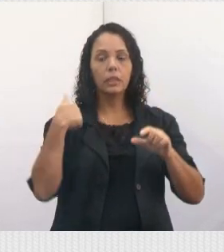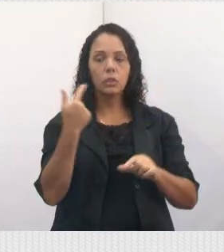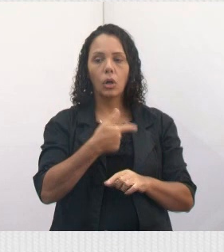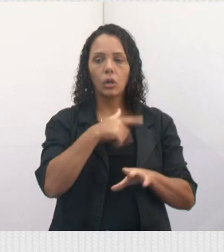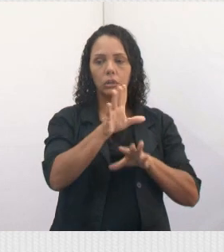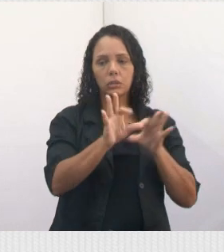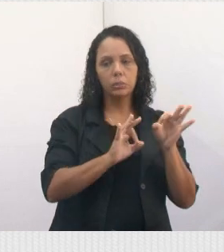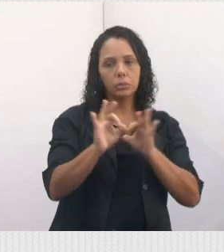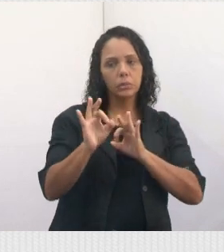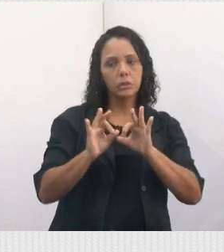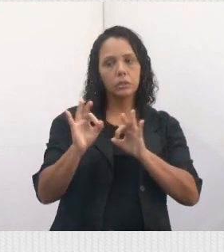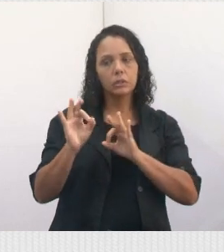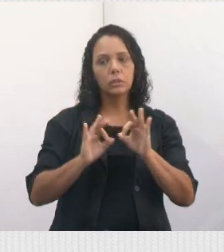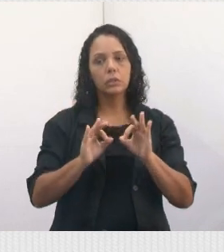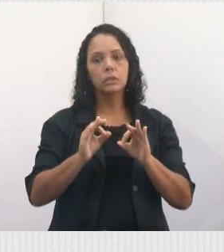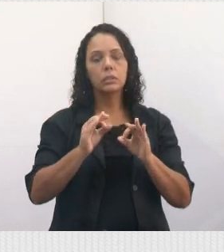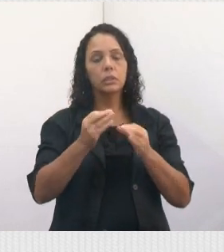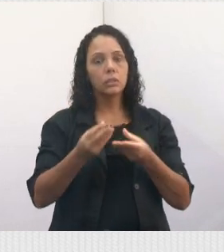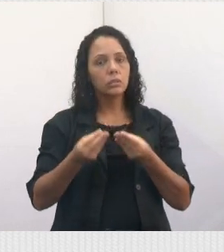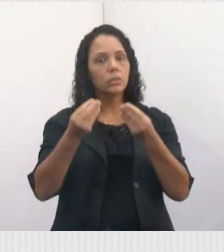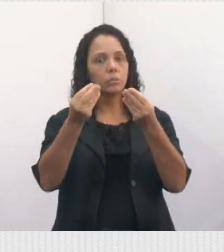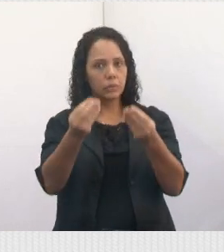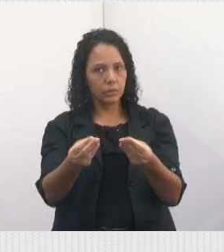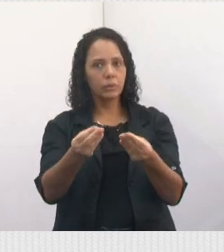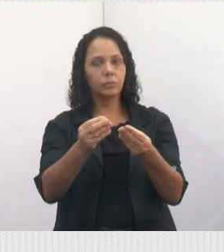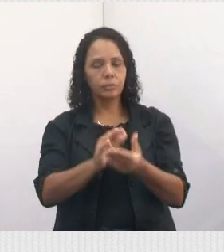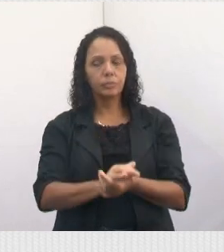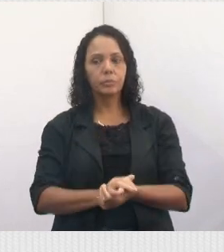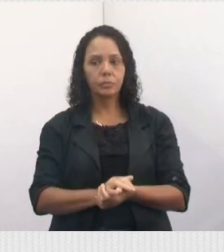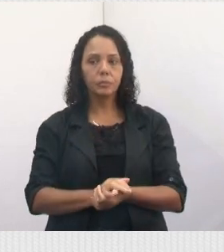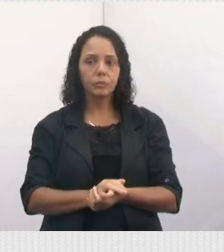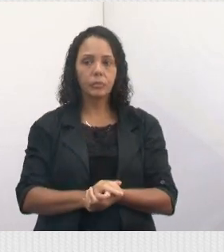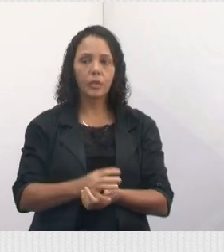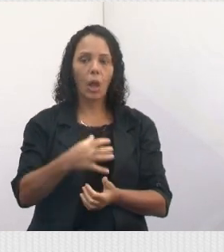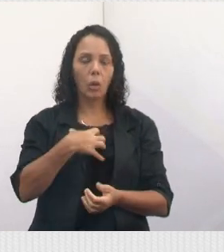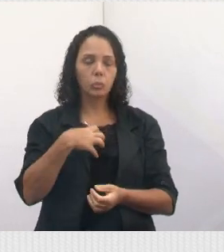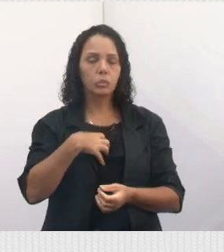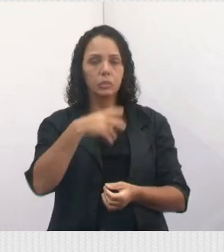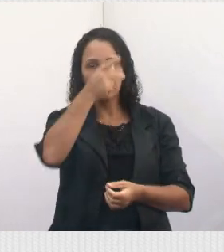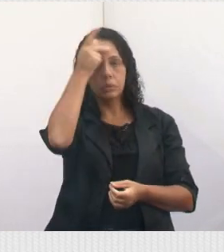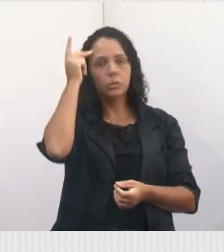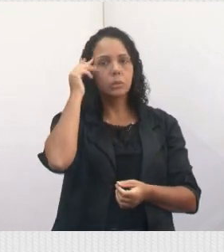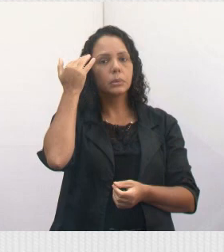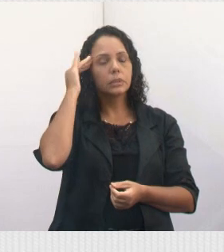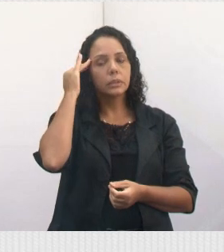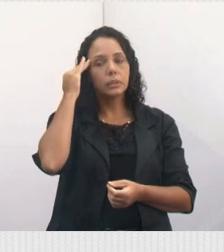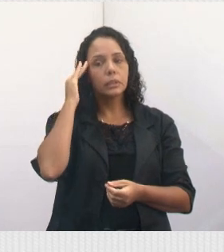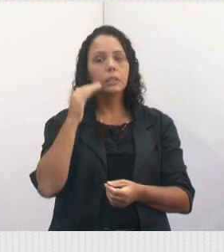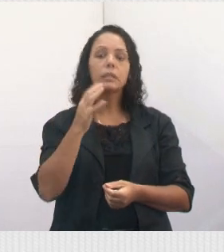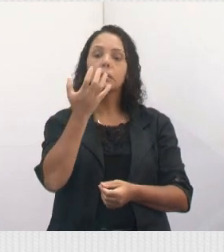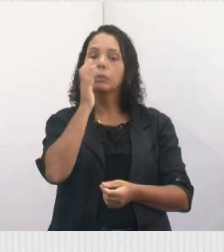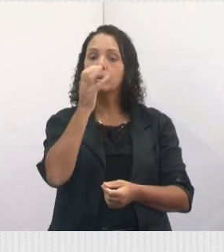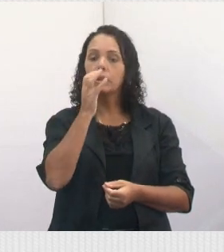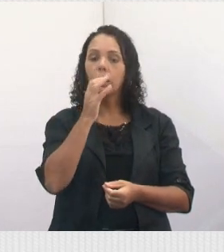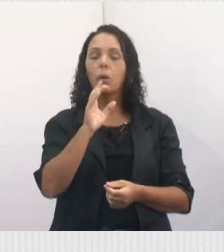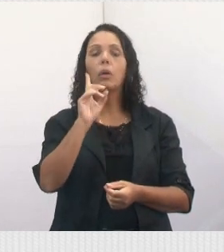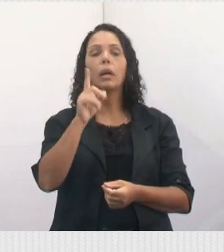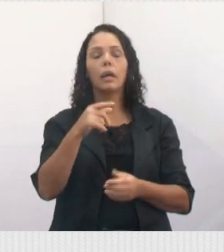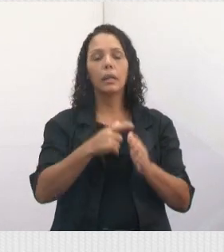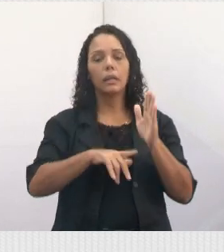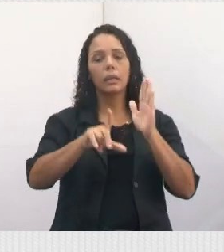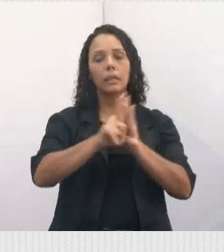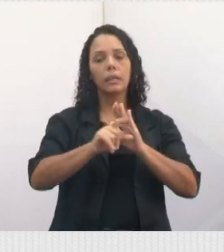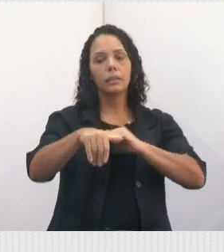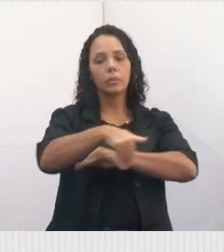estamos plastificando, a gente leva até o local e coloca, tá? É uma forma das pessoas entenderem que cão comunitário é lei e